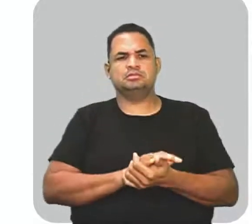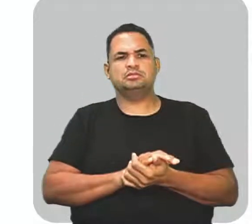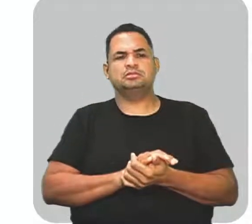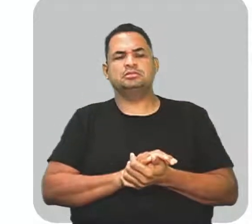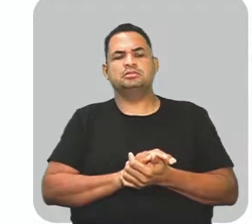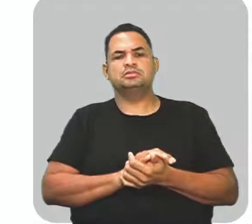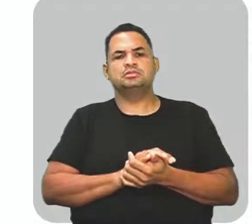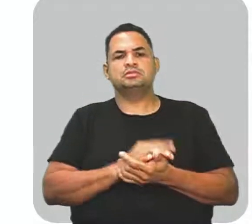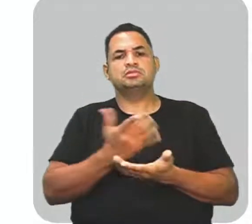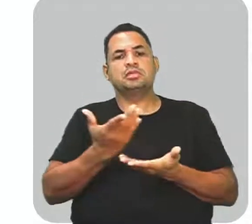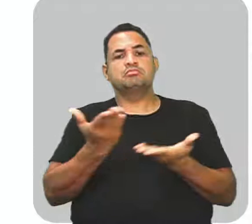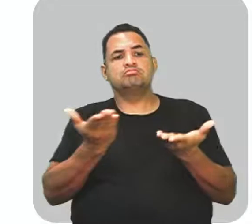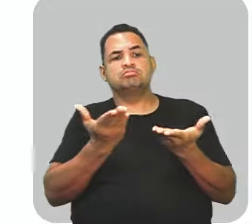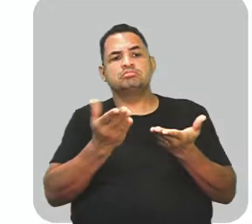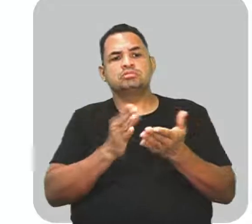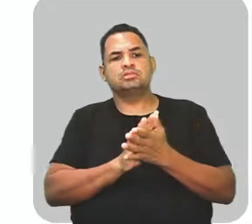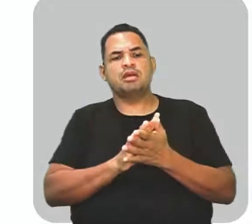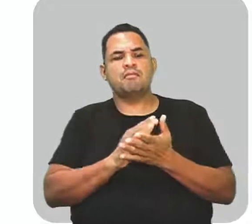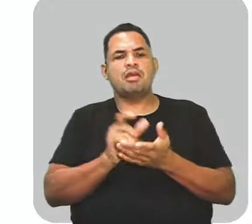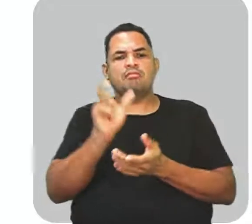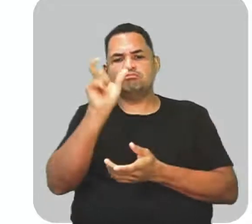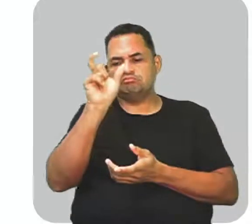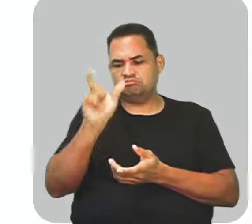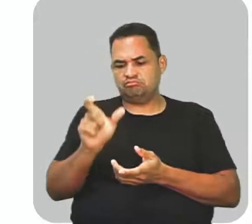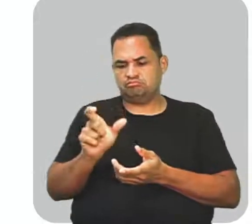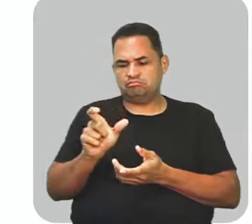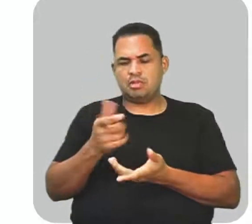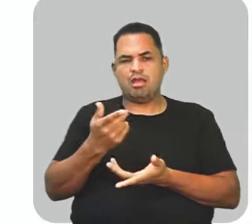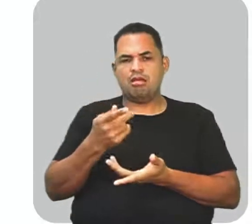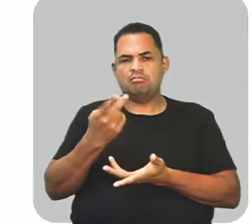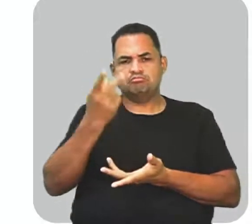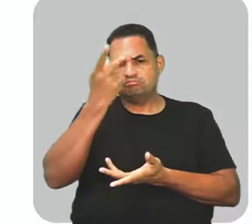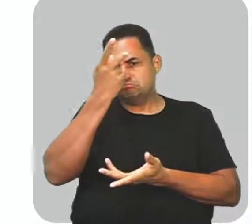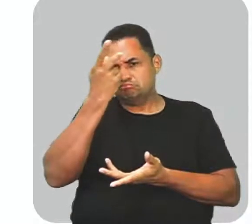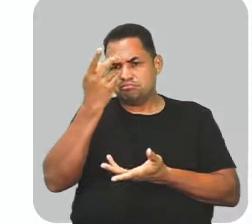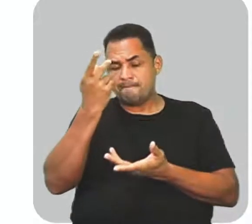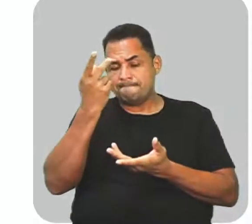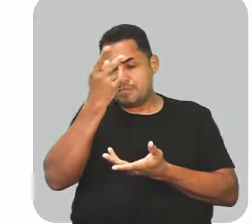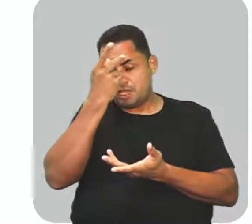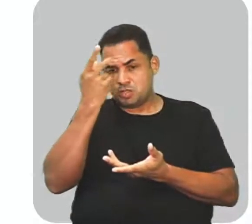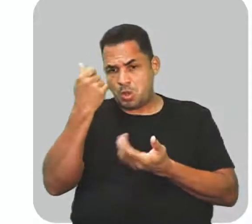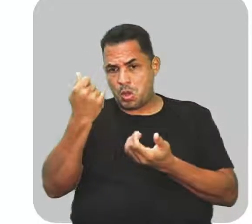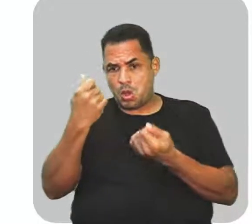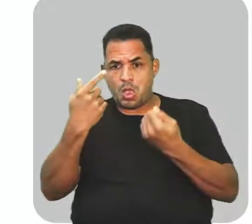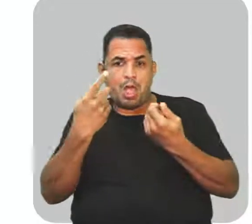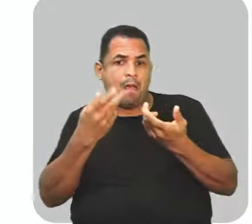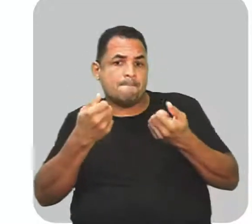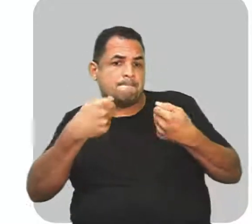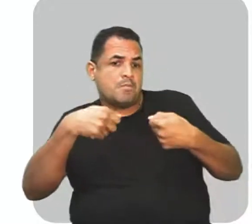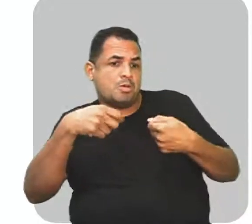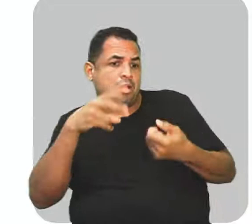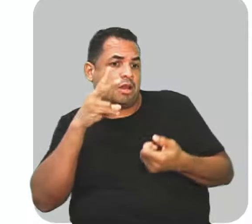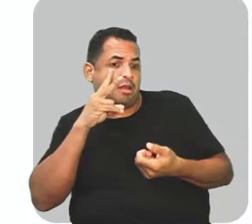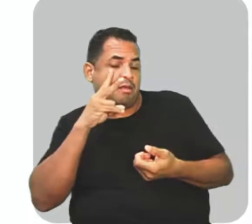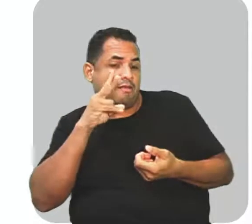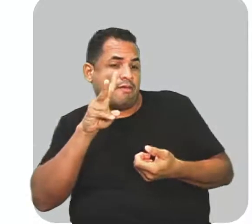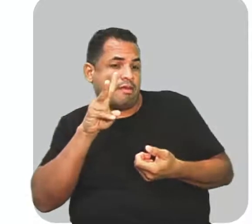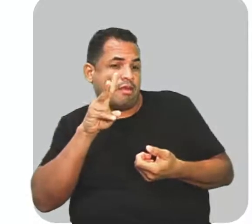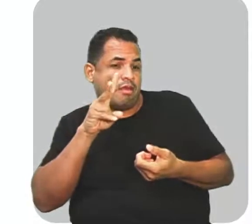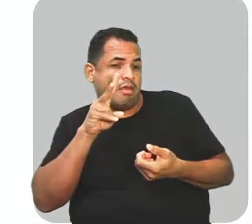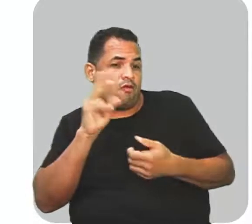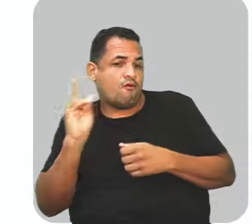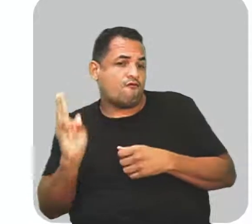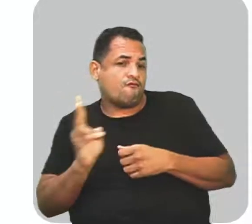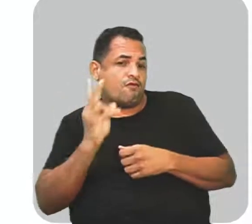Modalidades essas que conferem aí ao interlocutor a possibilidade de visualizar o valor, né? O